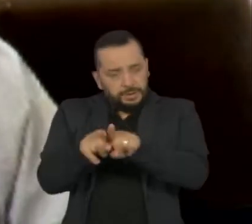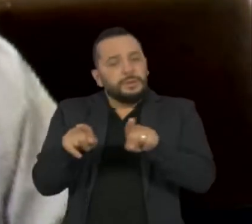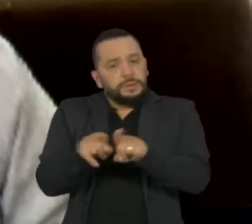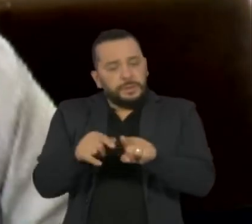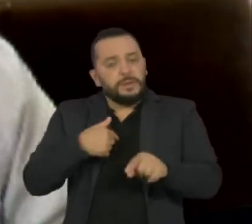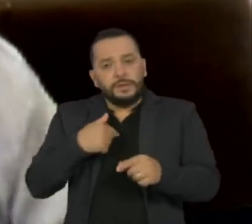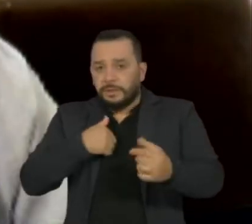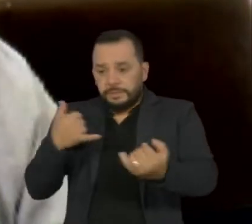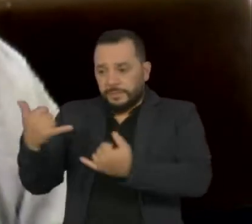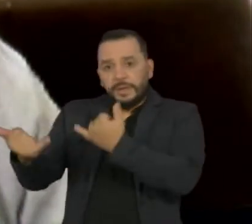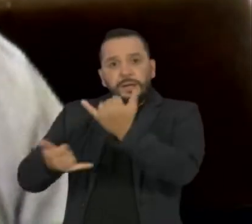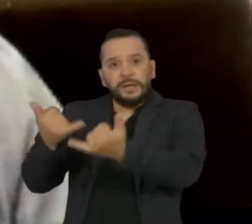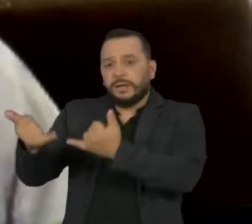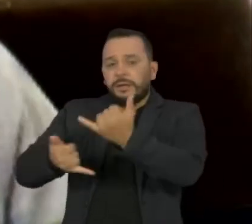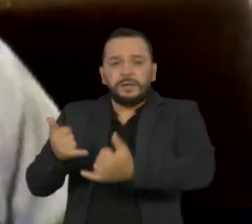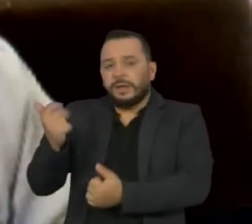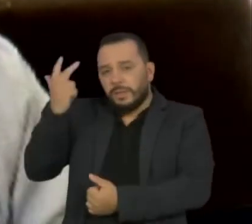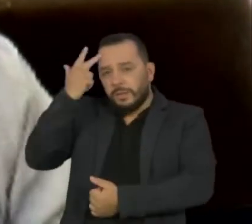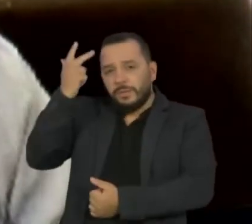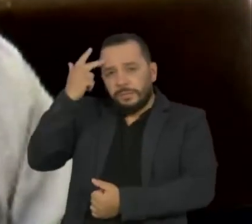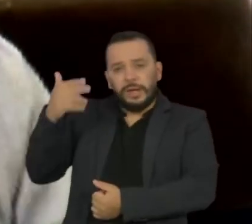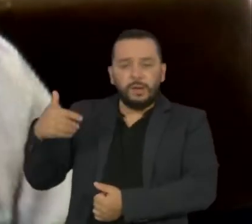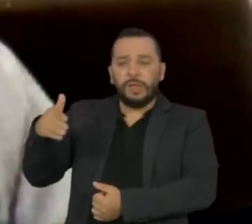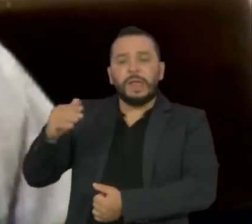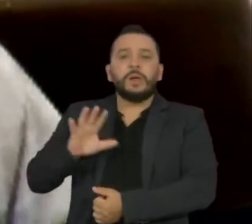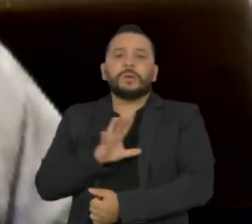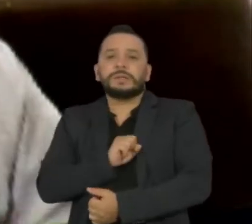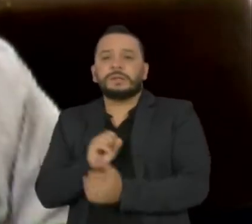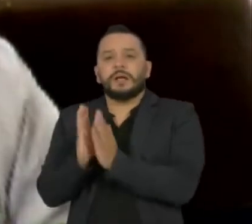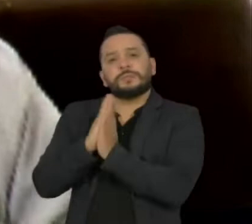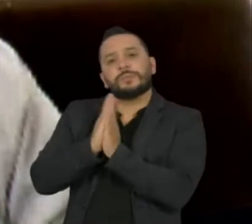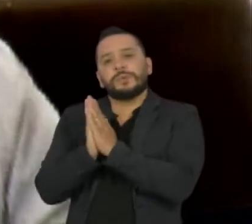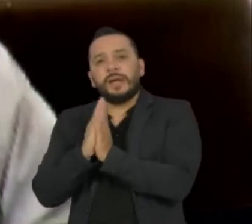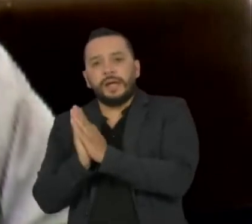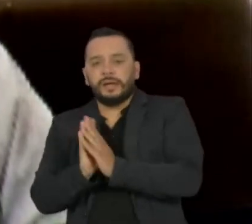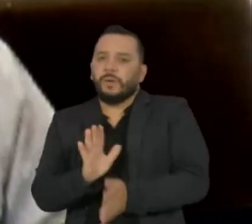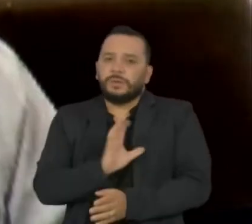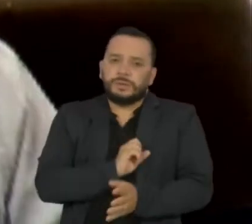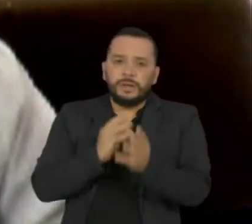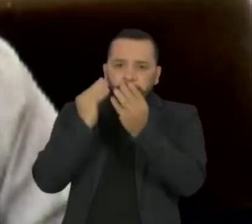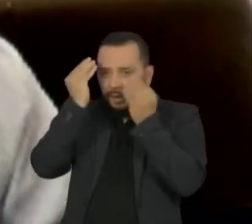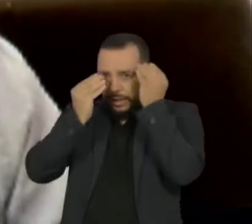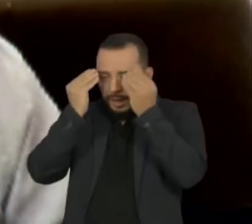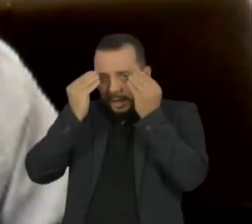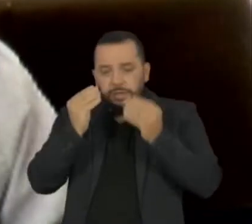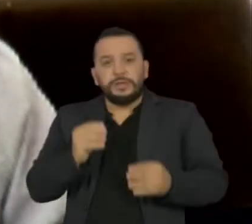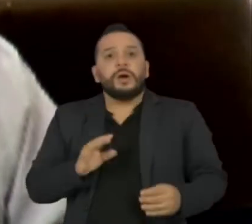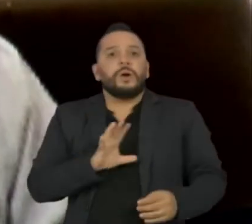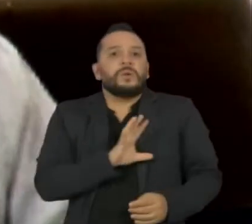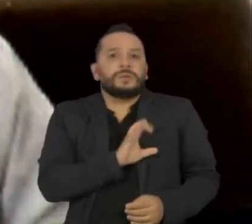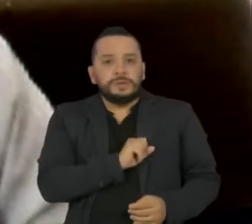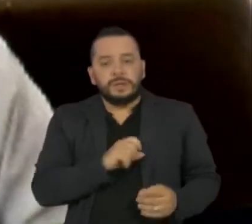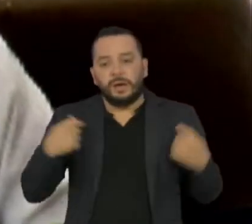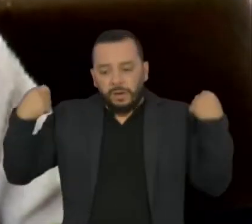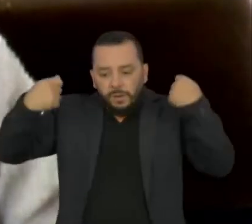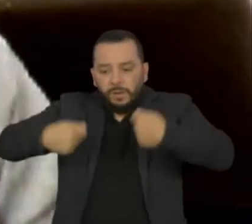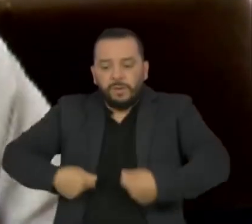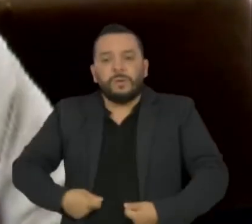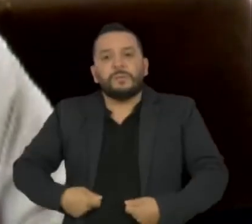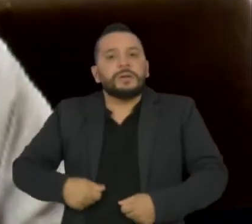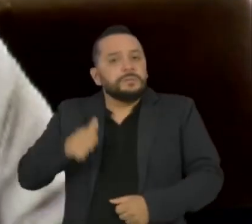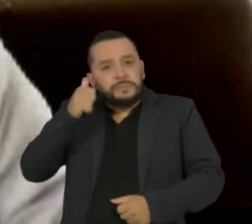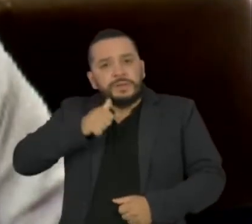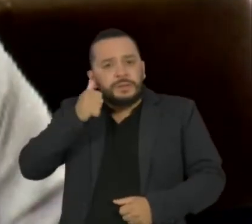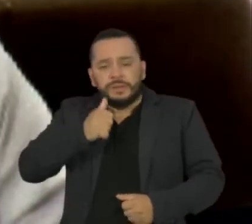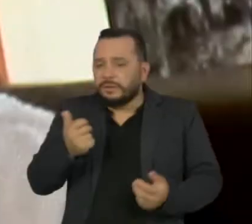quer dizer nada. Gostar de boneca, gostar de maquiagem, gostar de se vestir de menina pode não ter